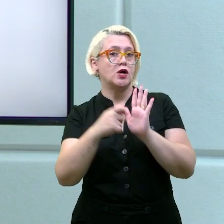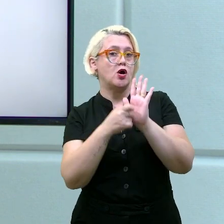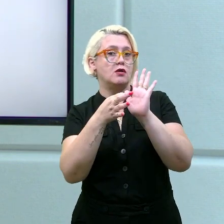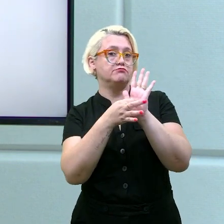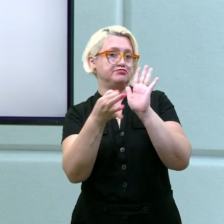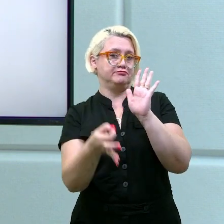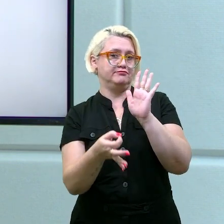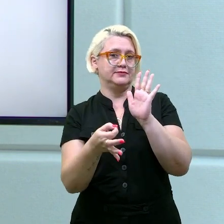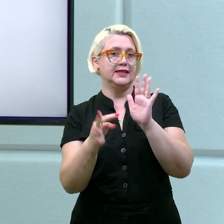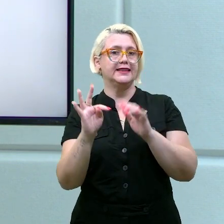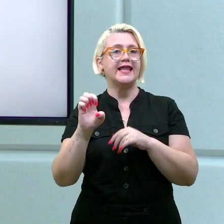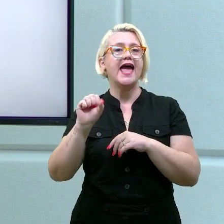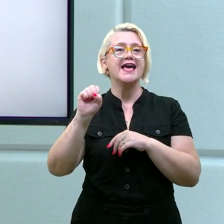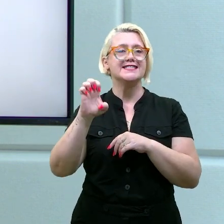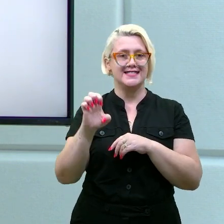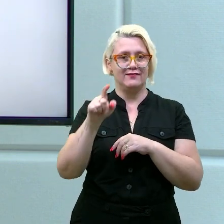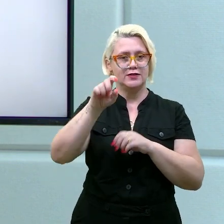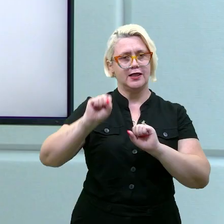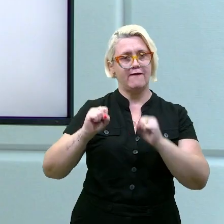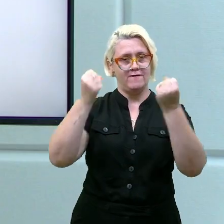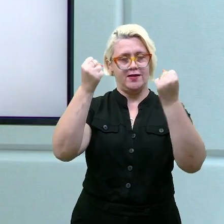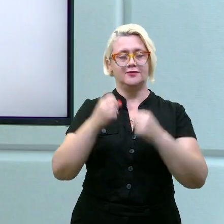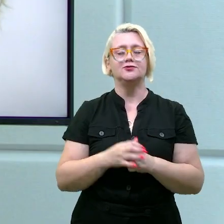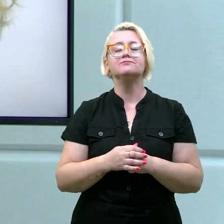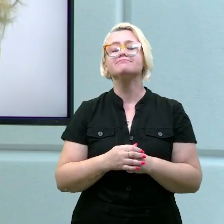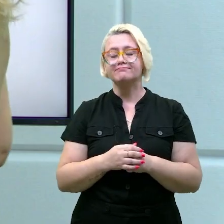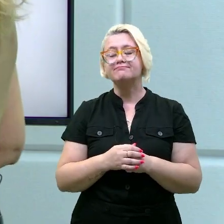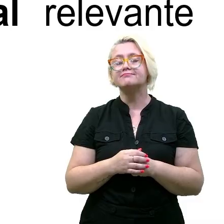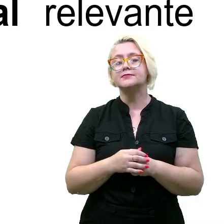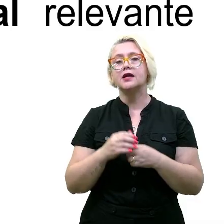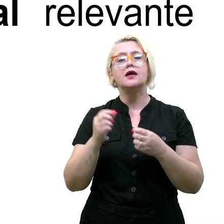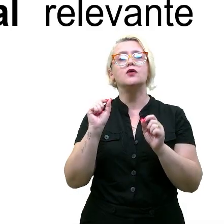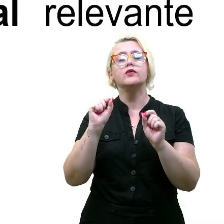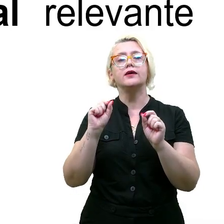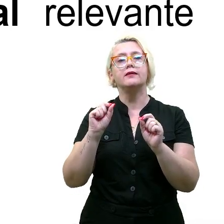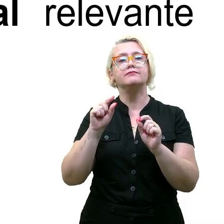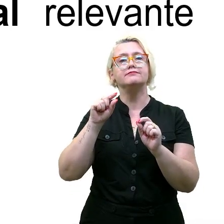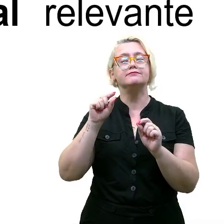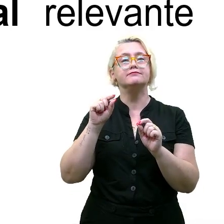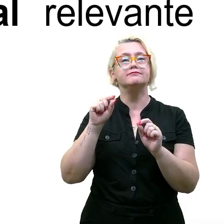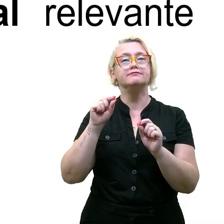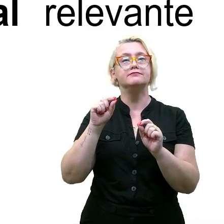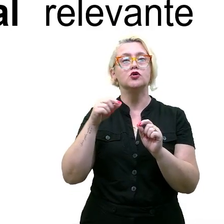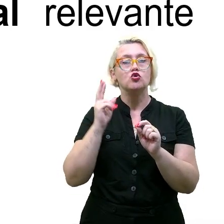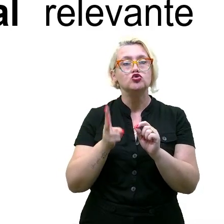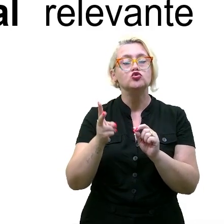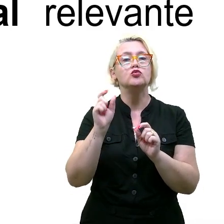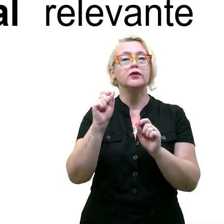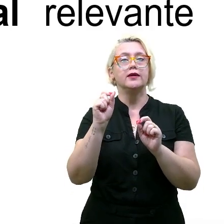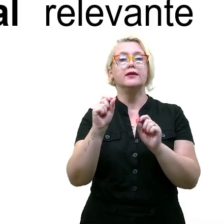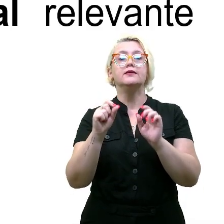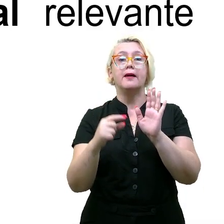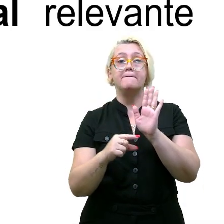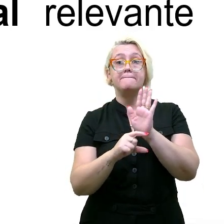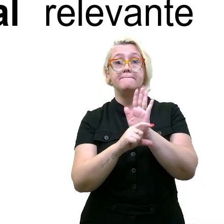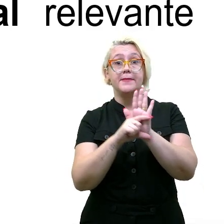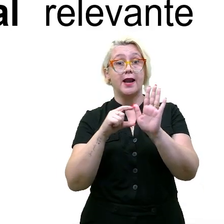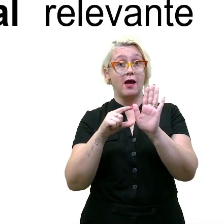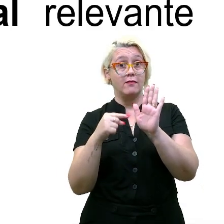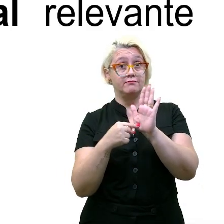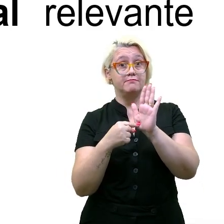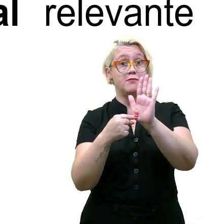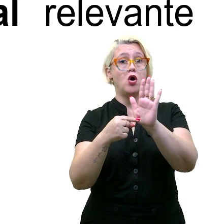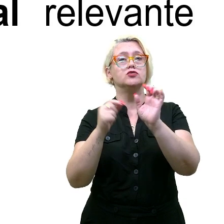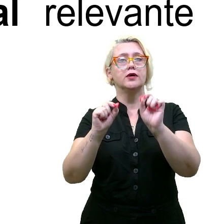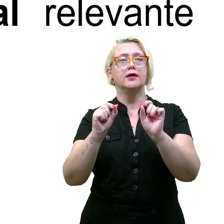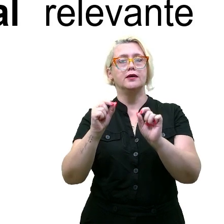a tese que você está defendendo, tá bom? E o que mais? E aí você vai apresentar também, nesse parágrafo, um